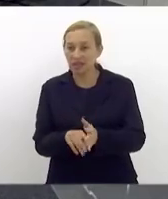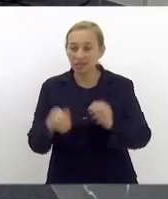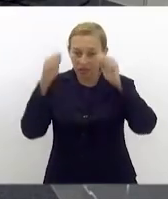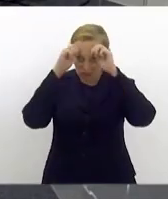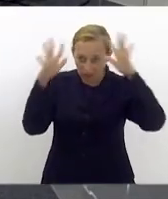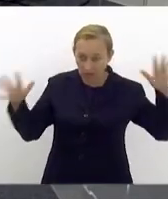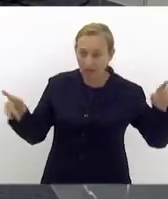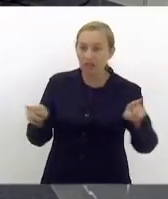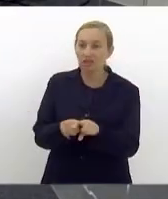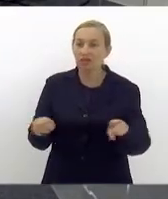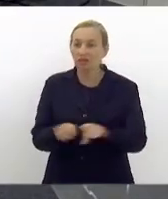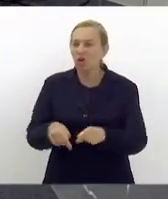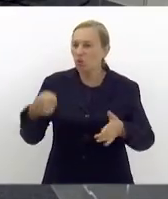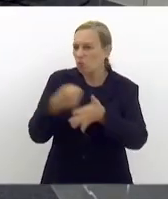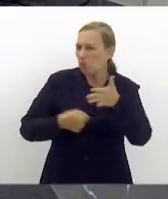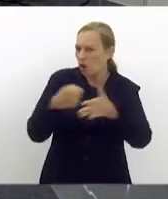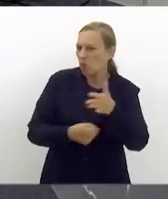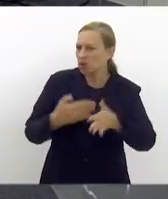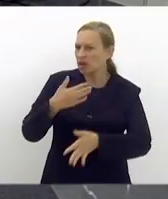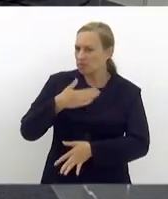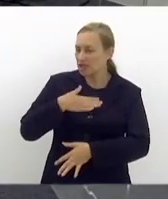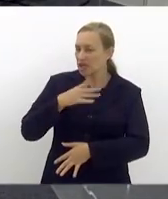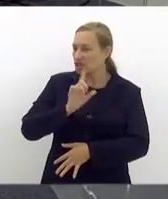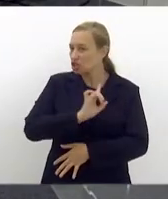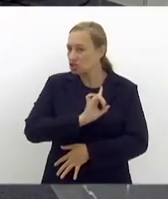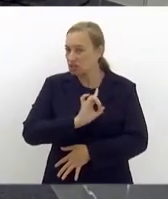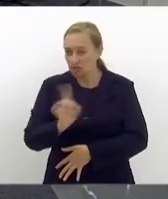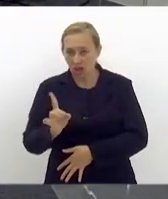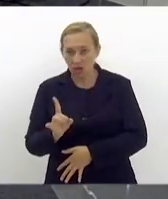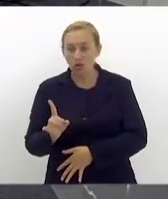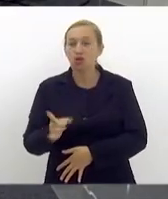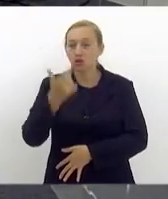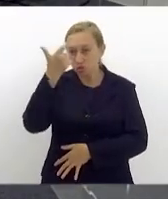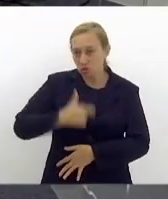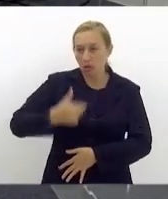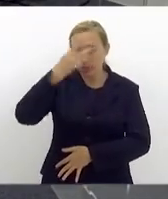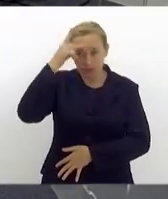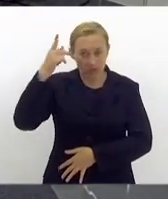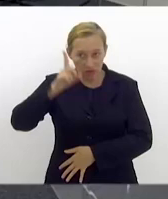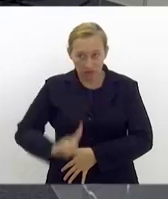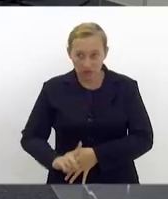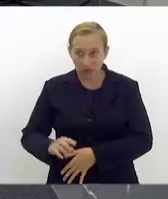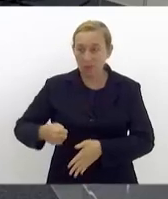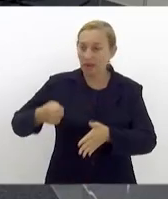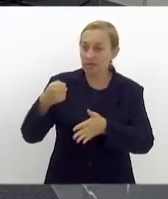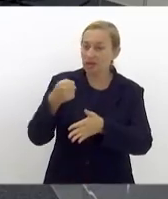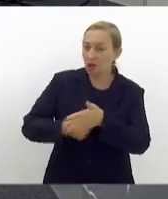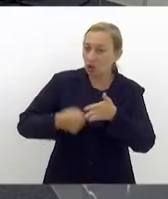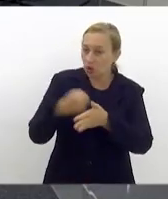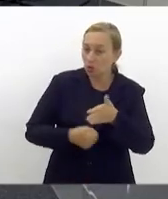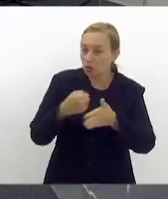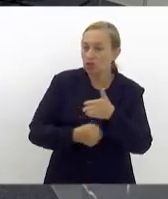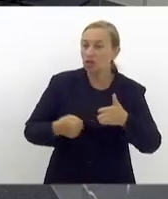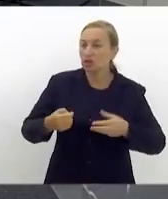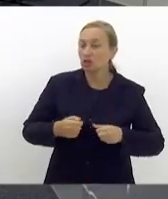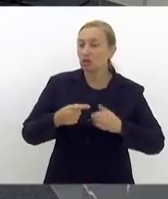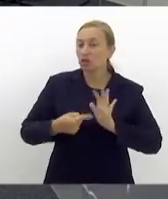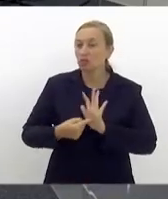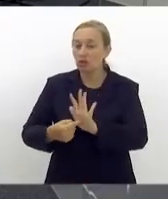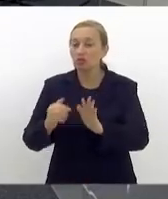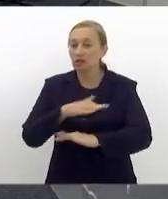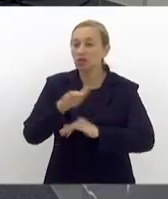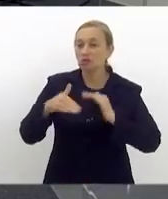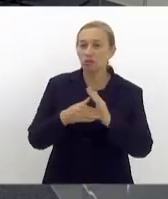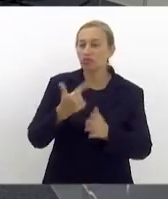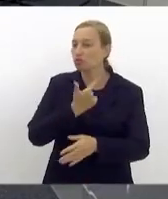Então, uma luta que não é só minha, como pessoa com deficiência. É uma luta que eu levo para todos aqueles que não têm voz,